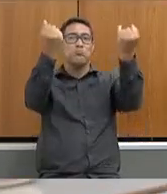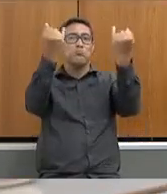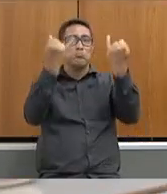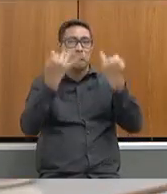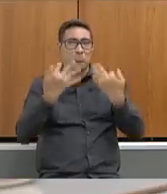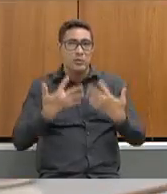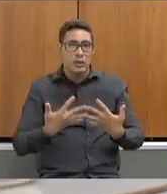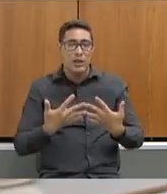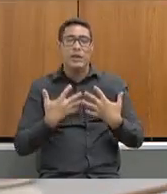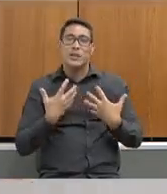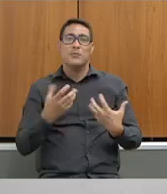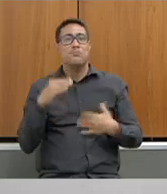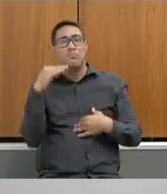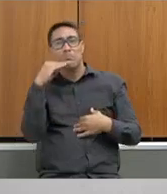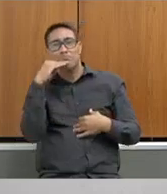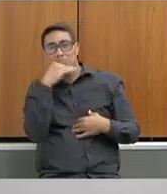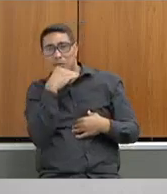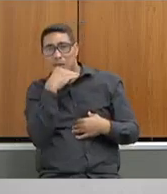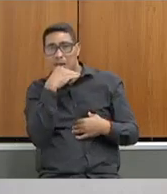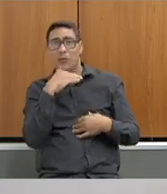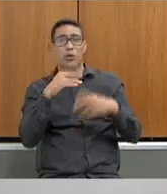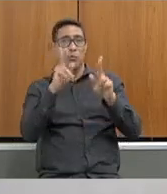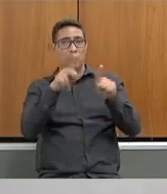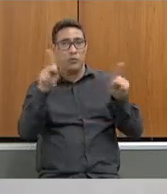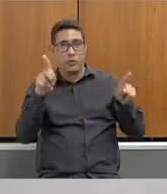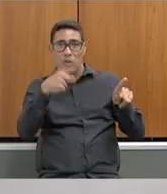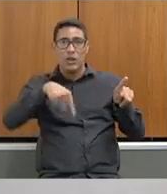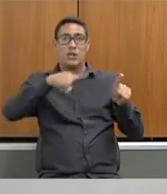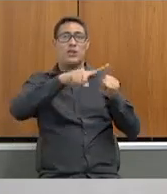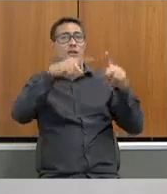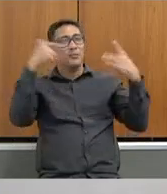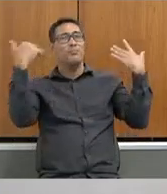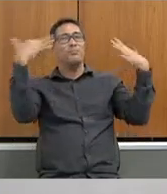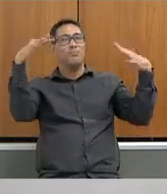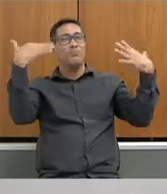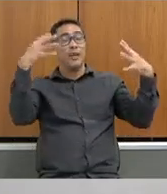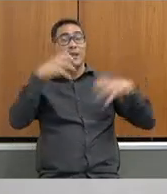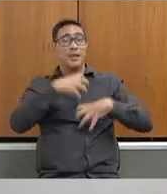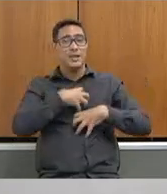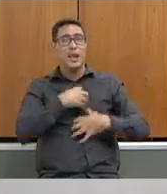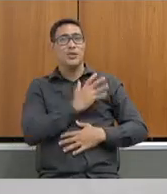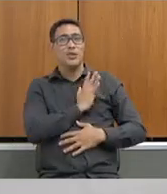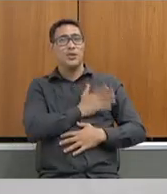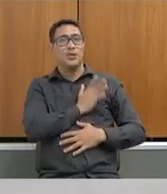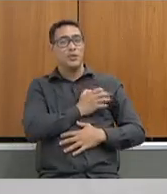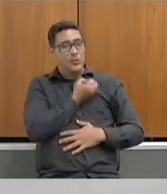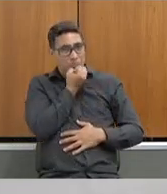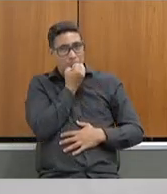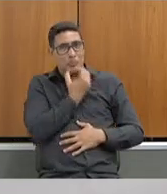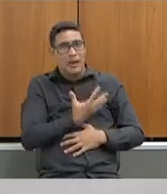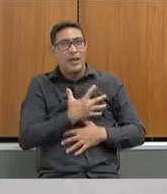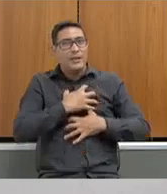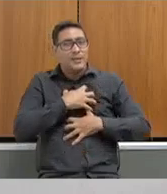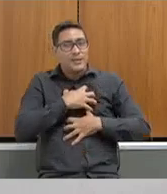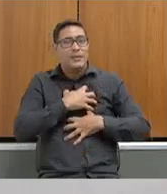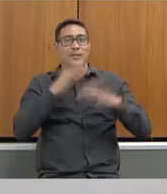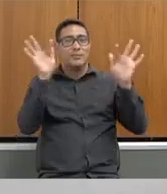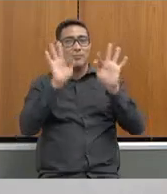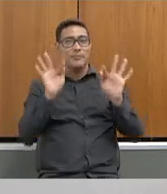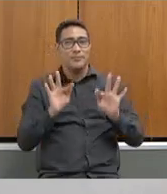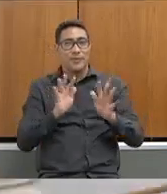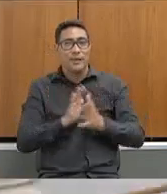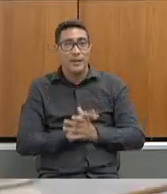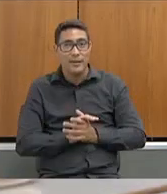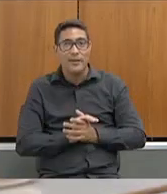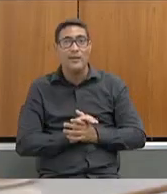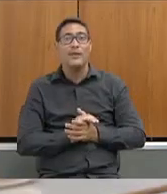percebe que o professor está sendo aprendido, faz bem para o coração da gente e para os ouvidos. Então, Vossa Excelência,